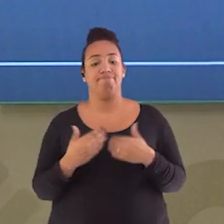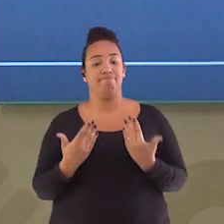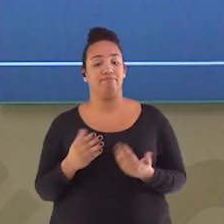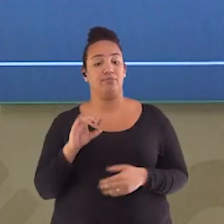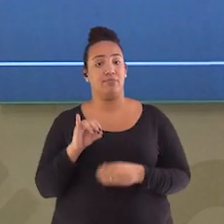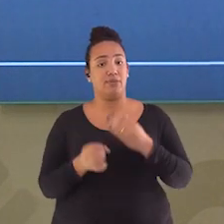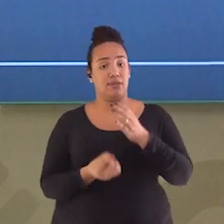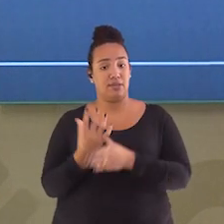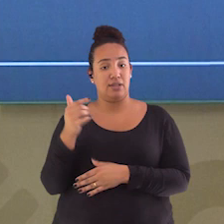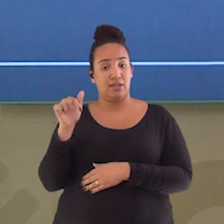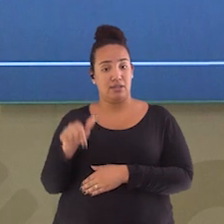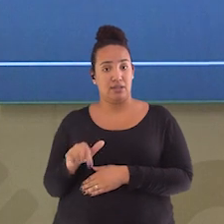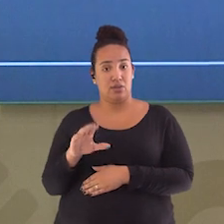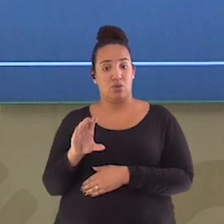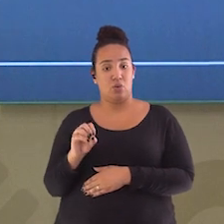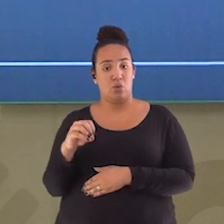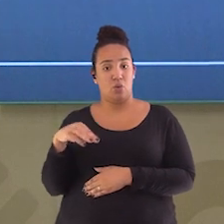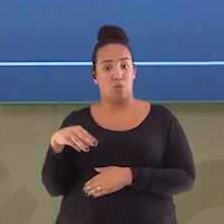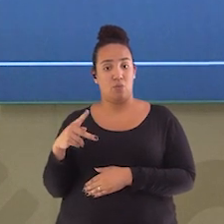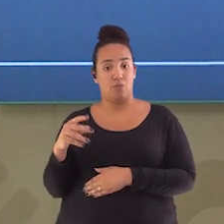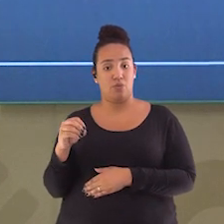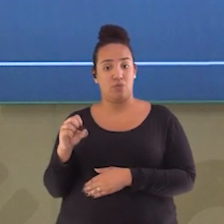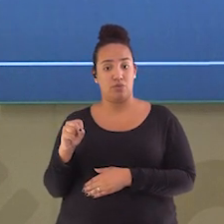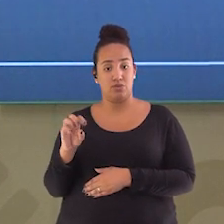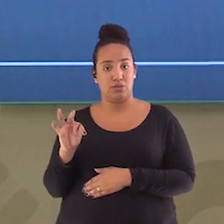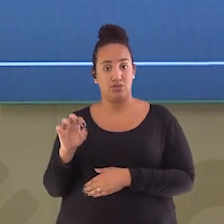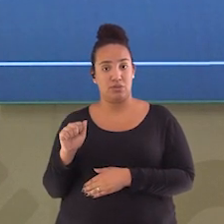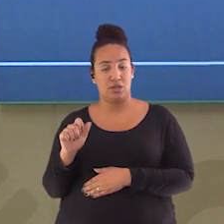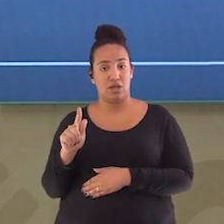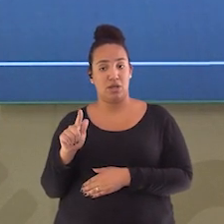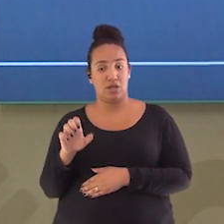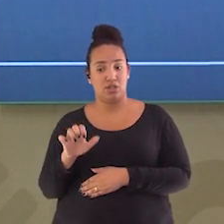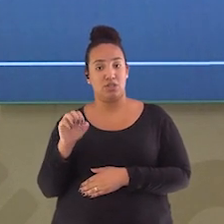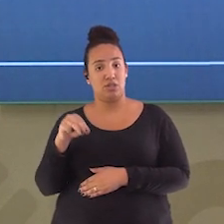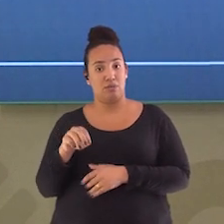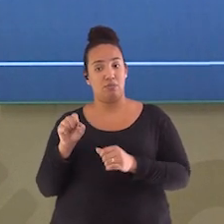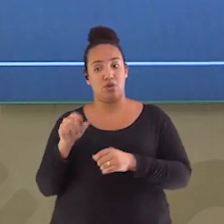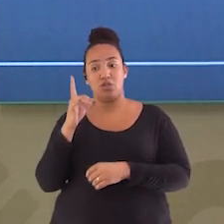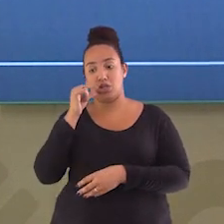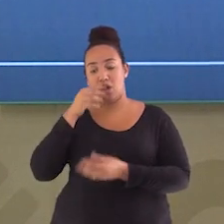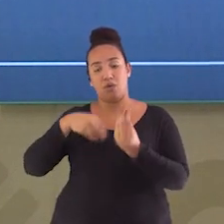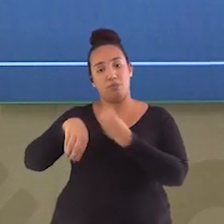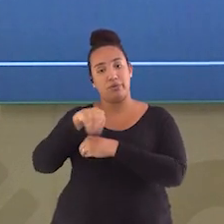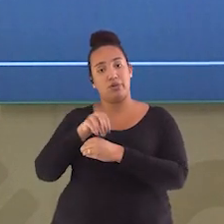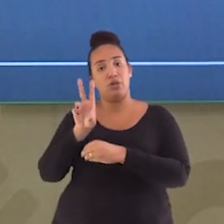compostagem, o chorume pode ser diluído em água e usado na adubação de plantas.